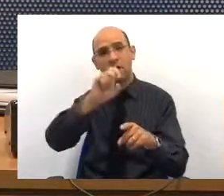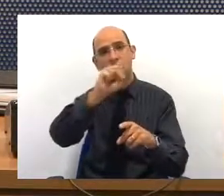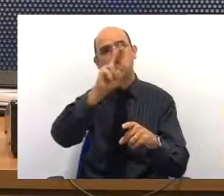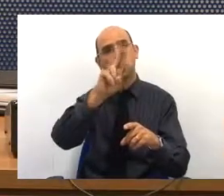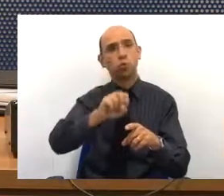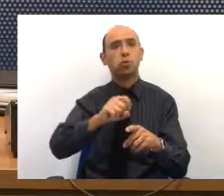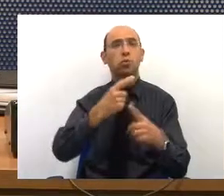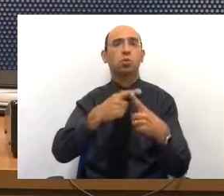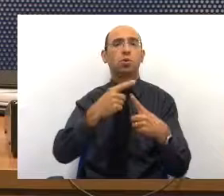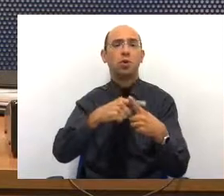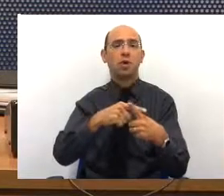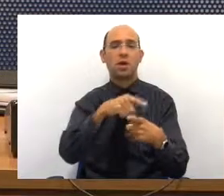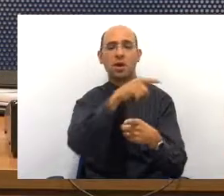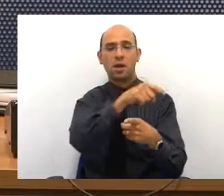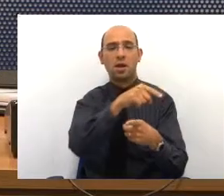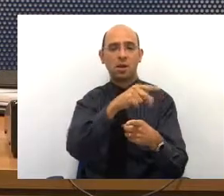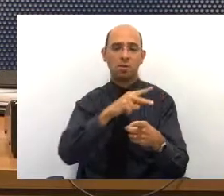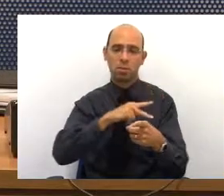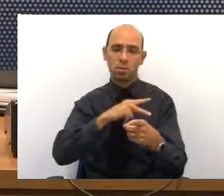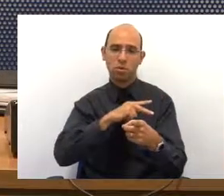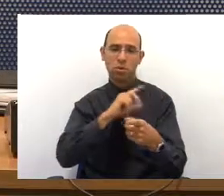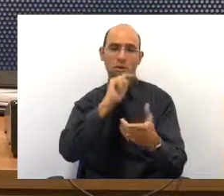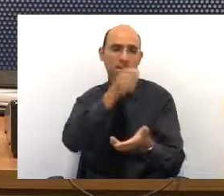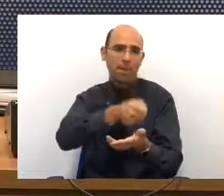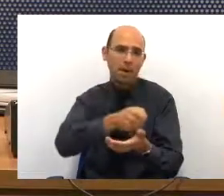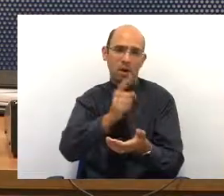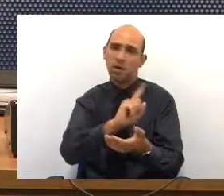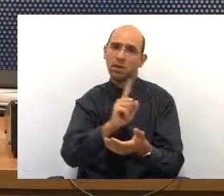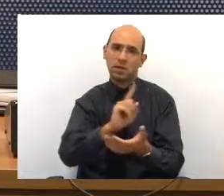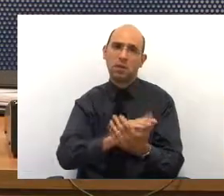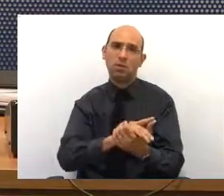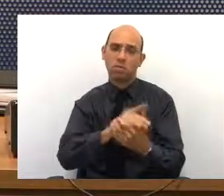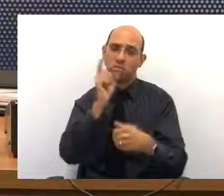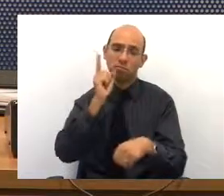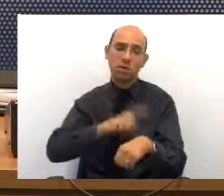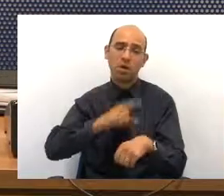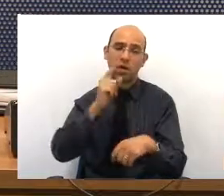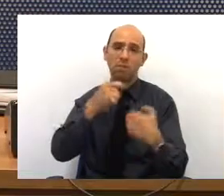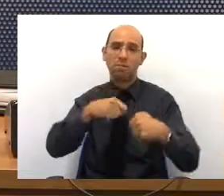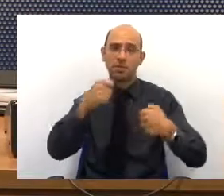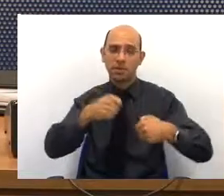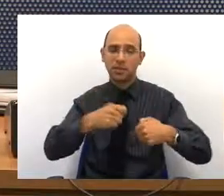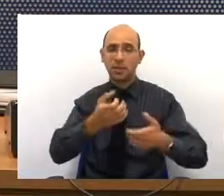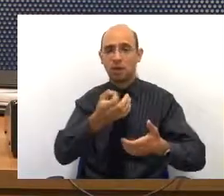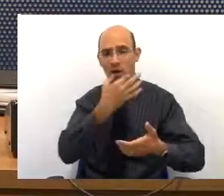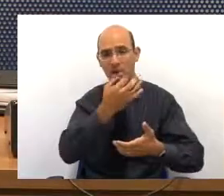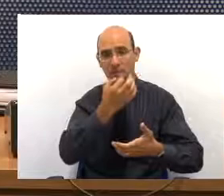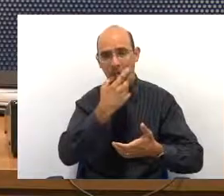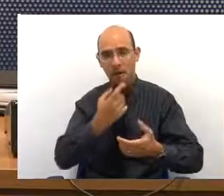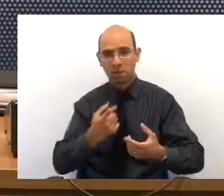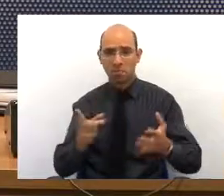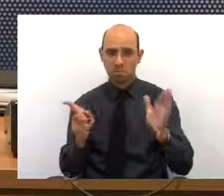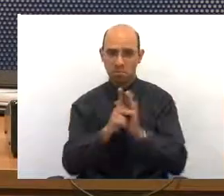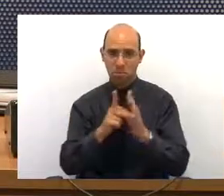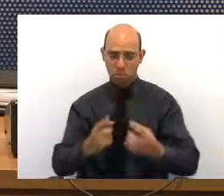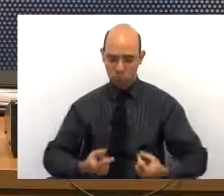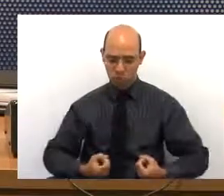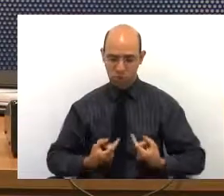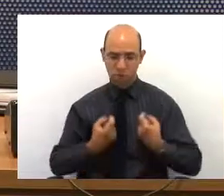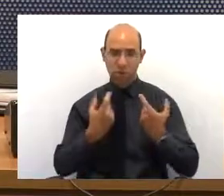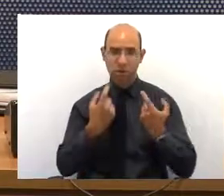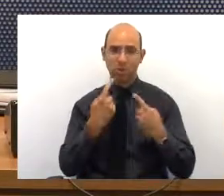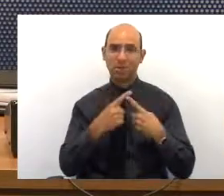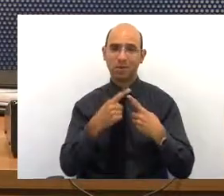convênio não cobre. A hora que precisa de um medicamento para o câncer, que é um medicamento